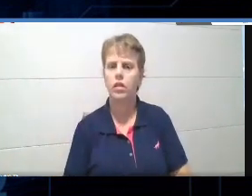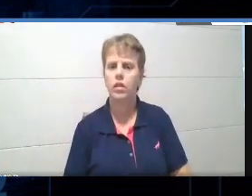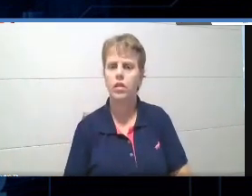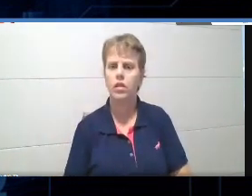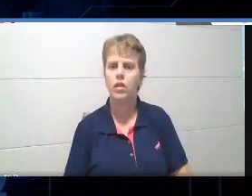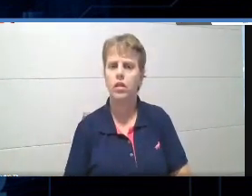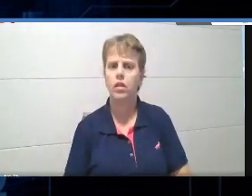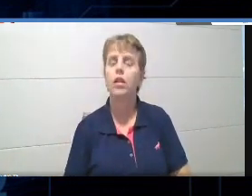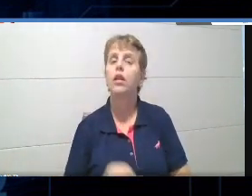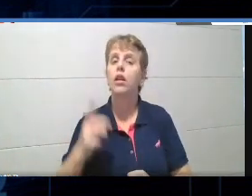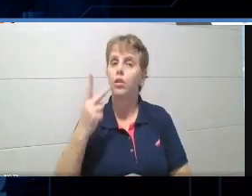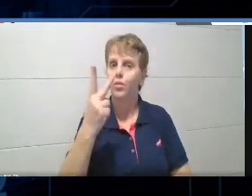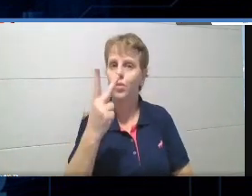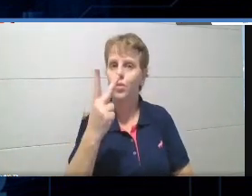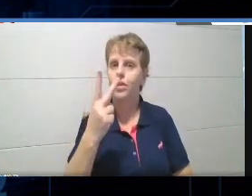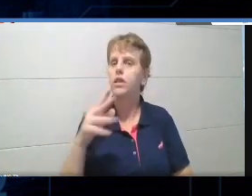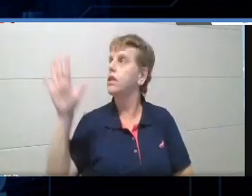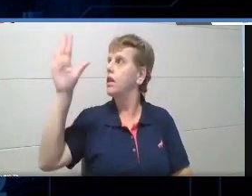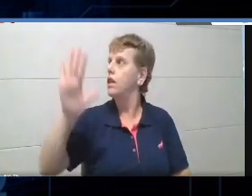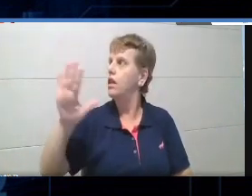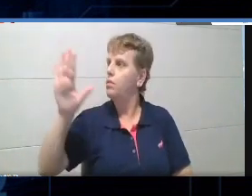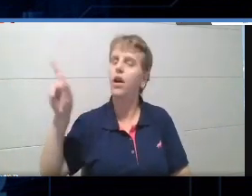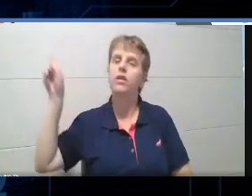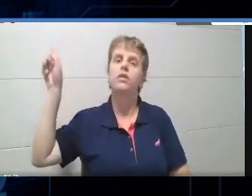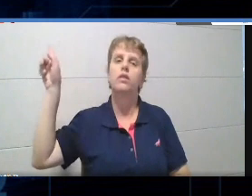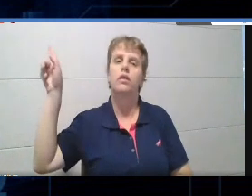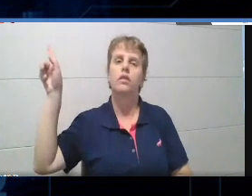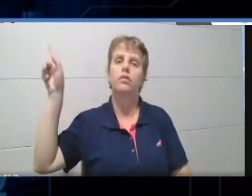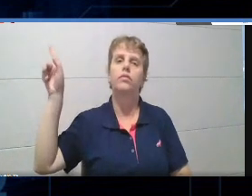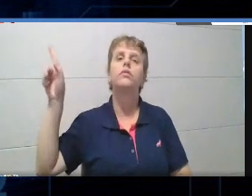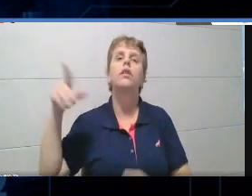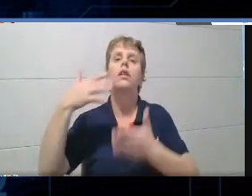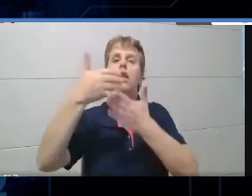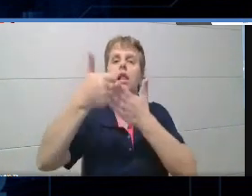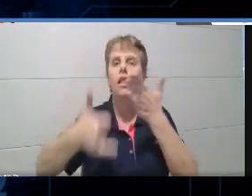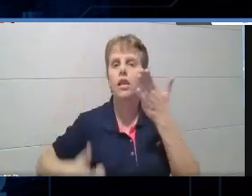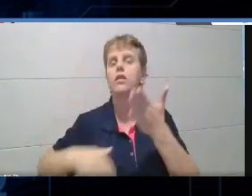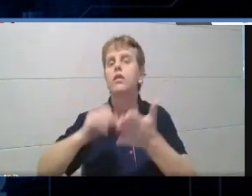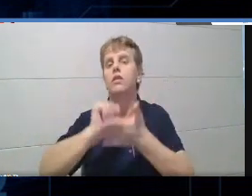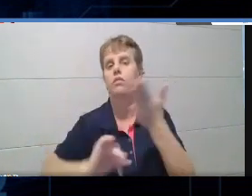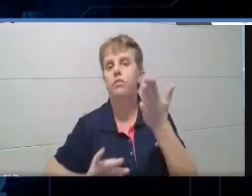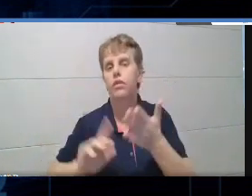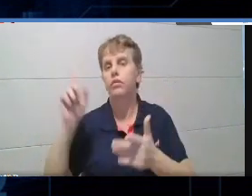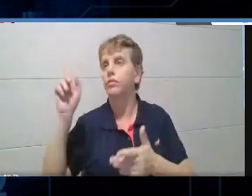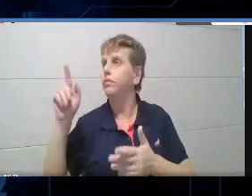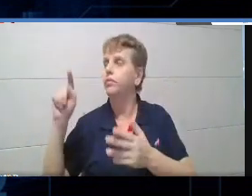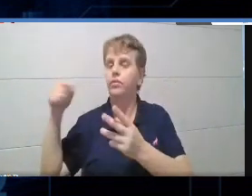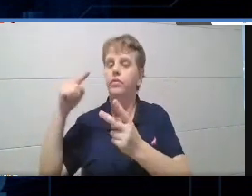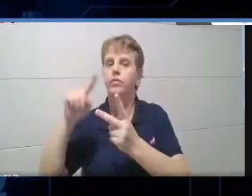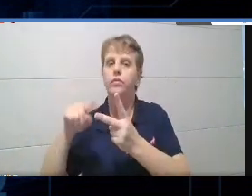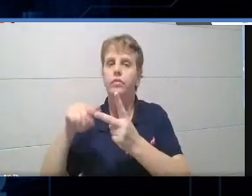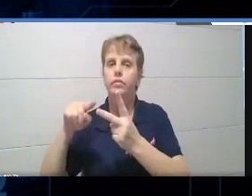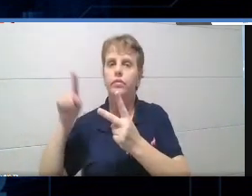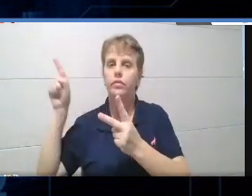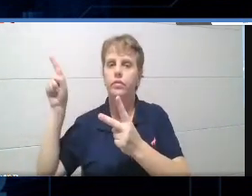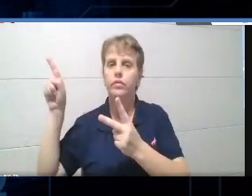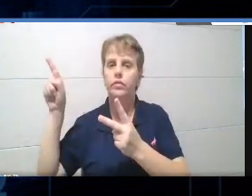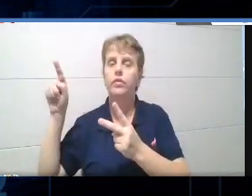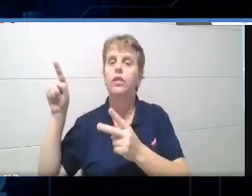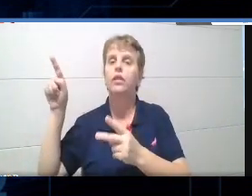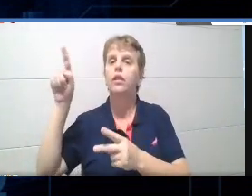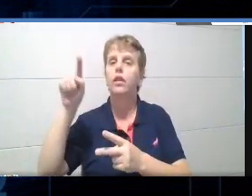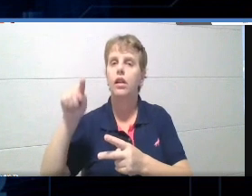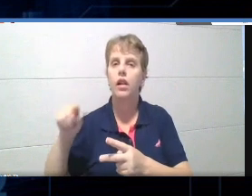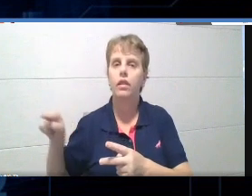Essas duas imagens aqui, né? Essa lista de, né? De atividades e esse, e esse círculo aqui